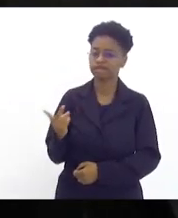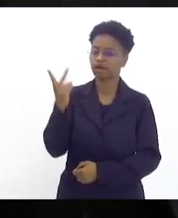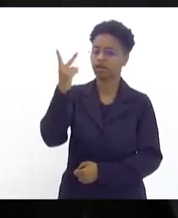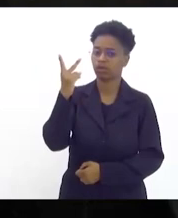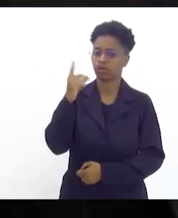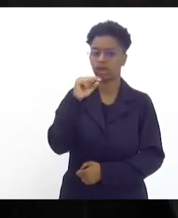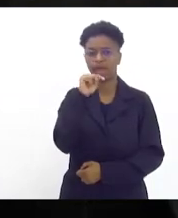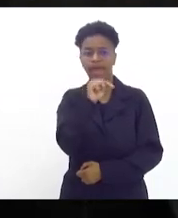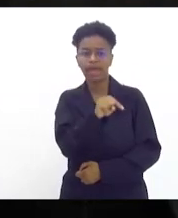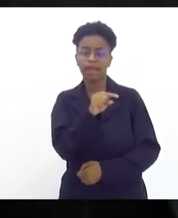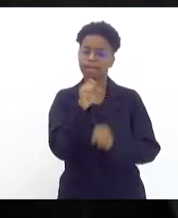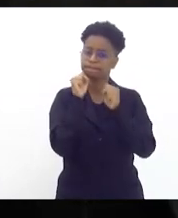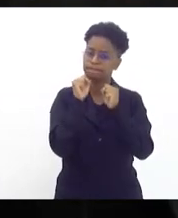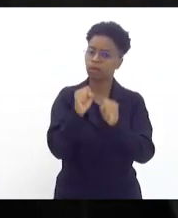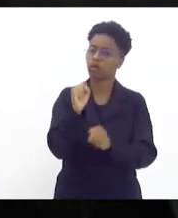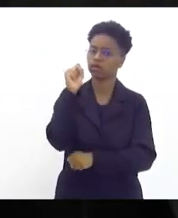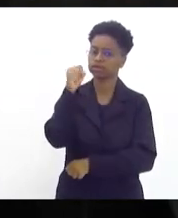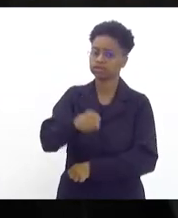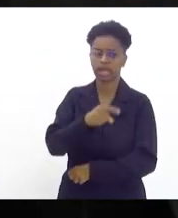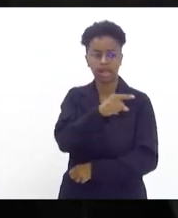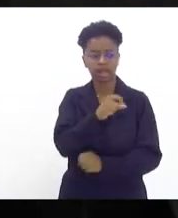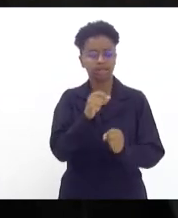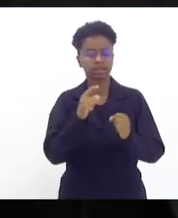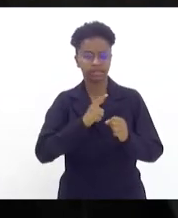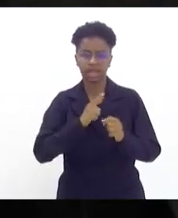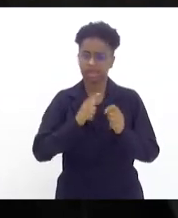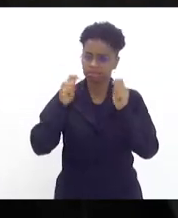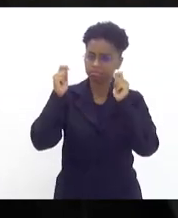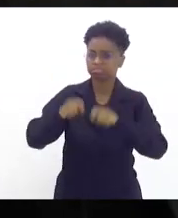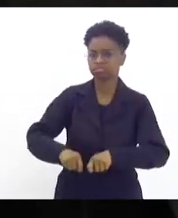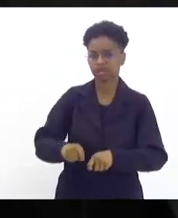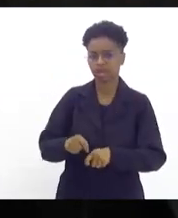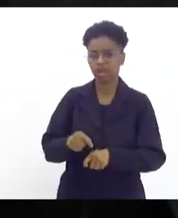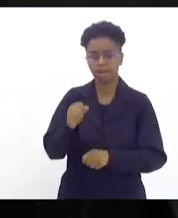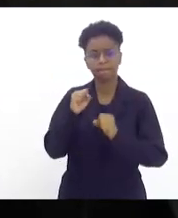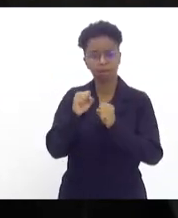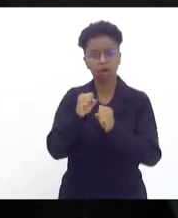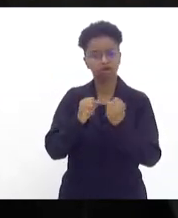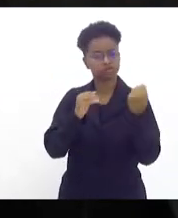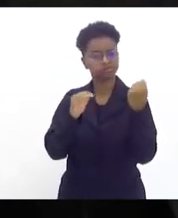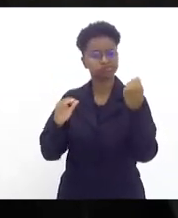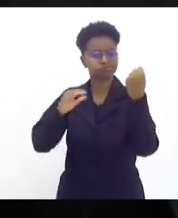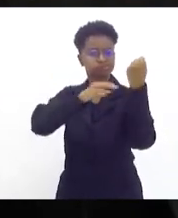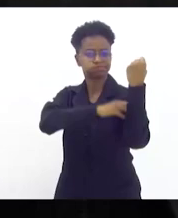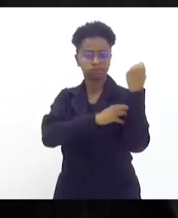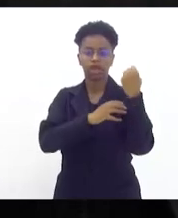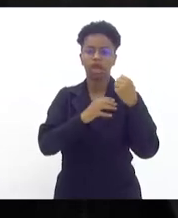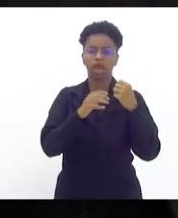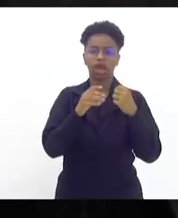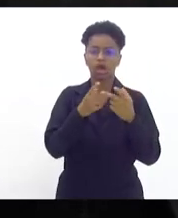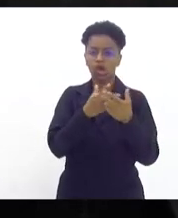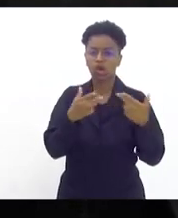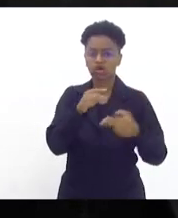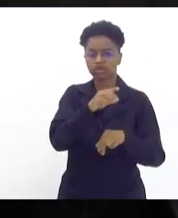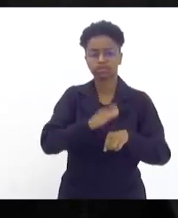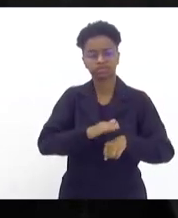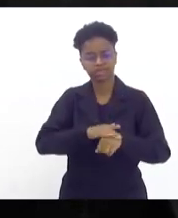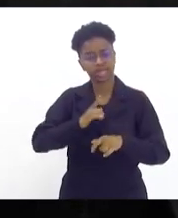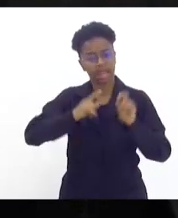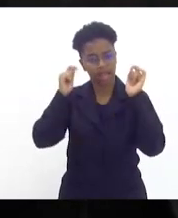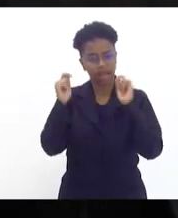que ela pode que ela tem condições de se empoderar daquilo que ela tem